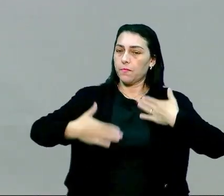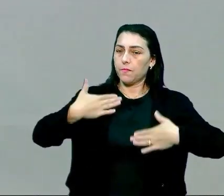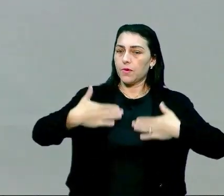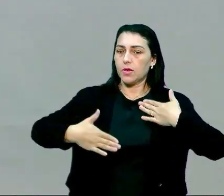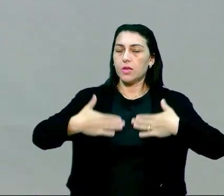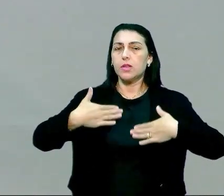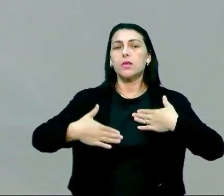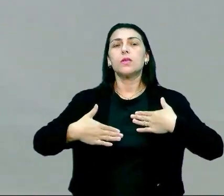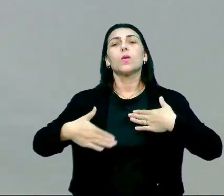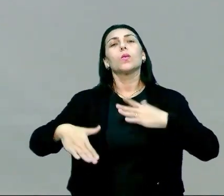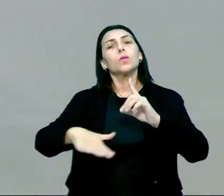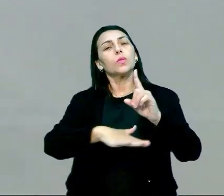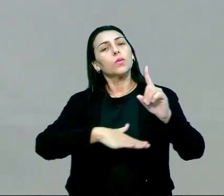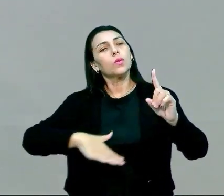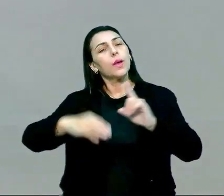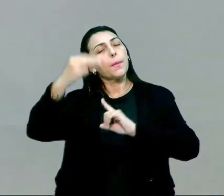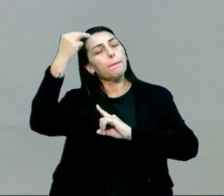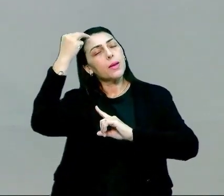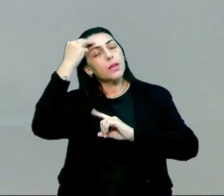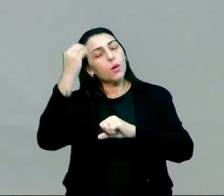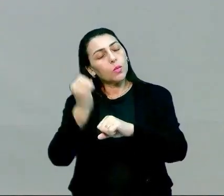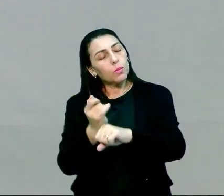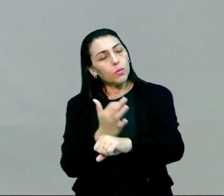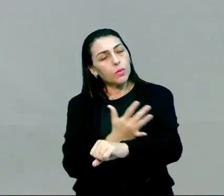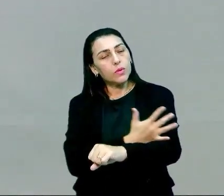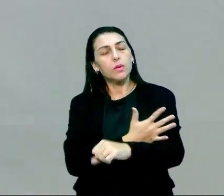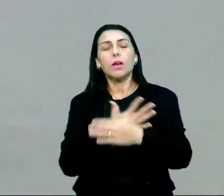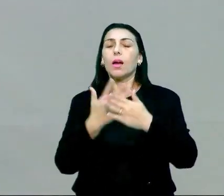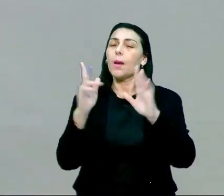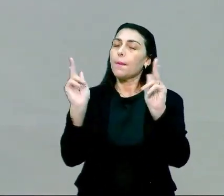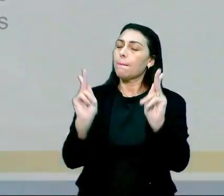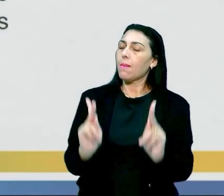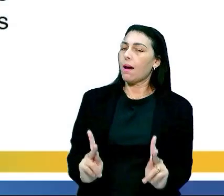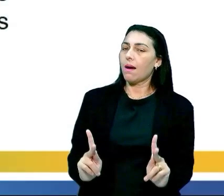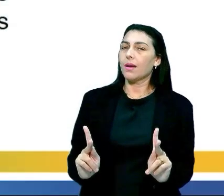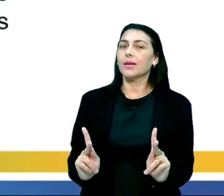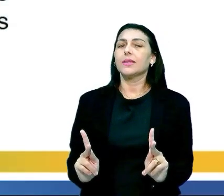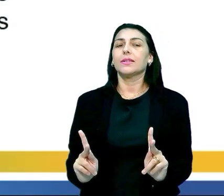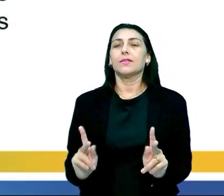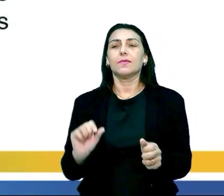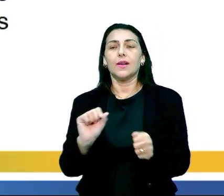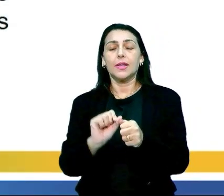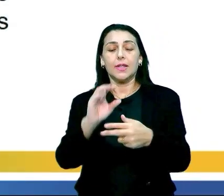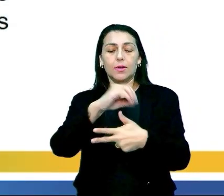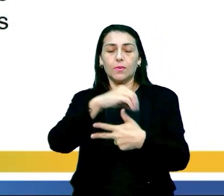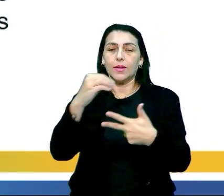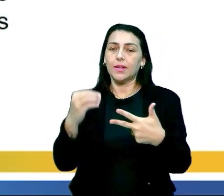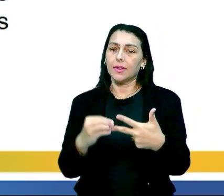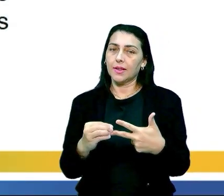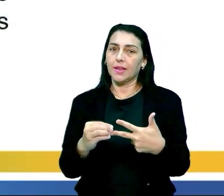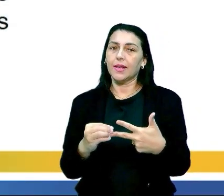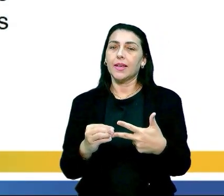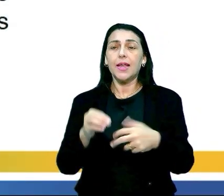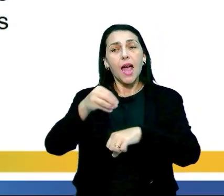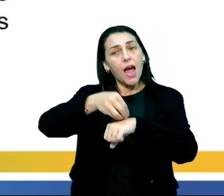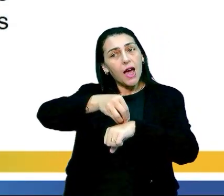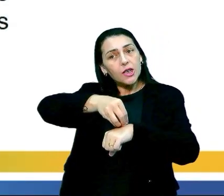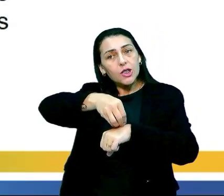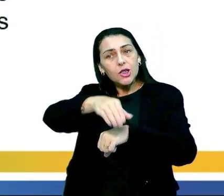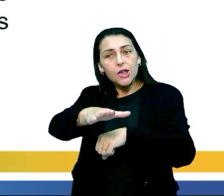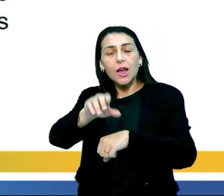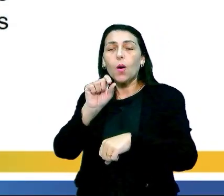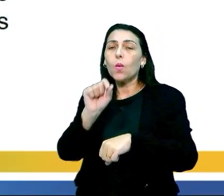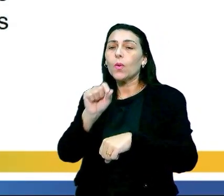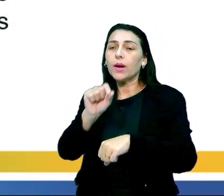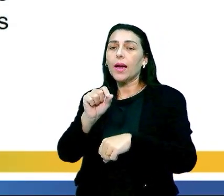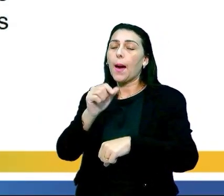mental, social. O emocional vai ficar em paz, todo mundo zen e fazendo o Enem. E a dica da redação de milhões